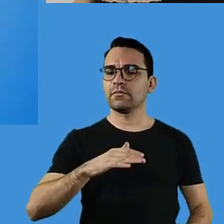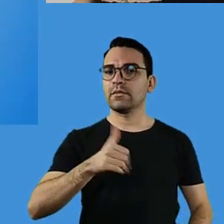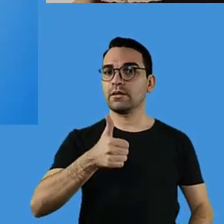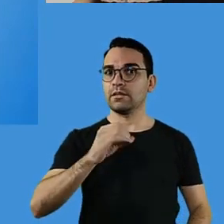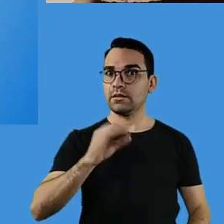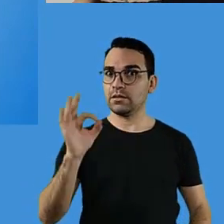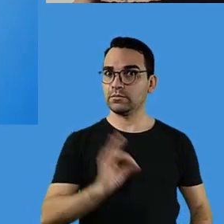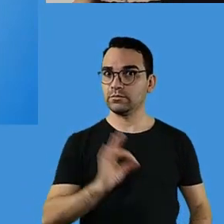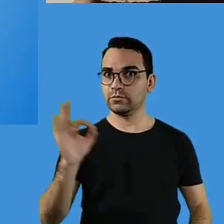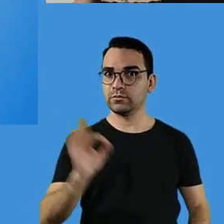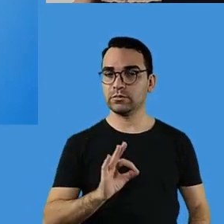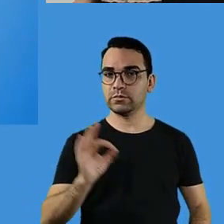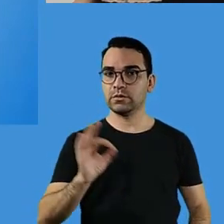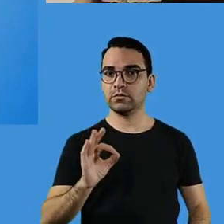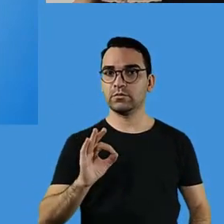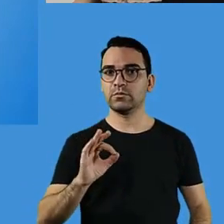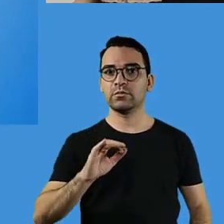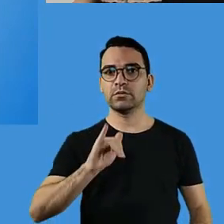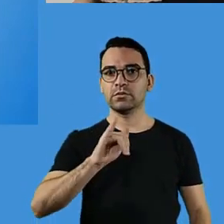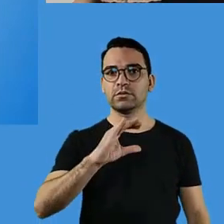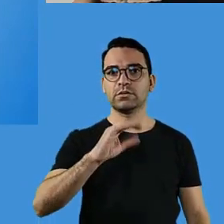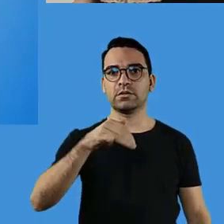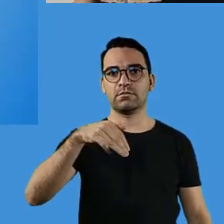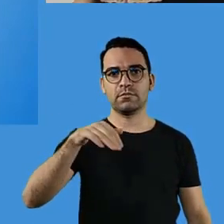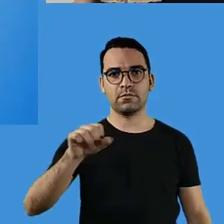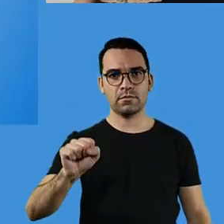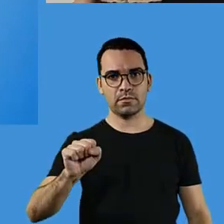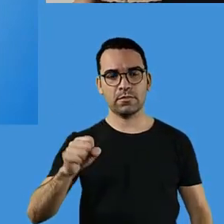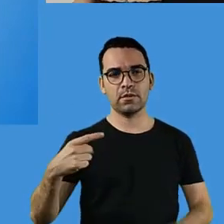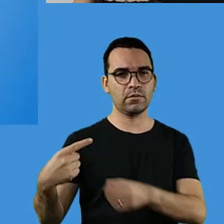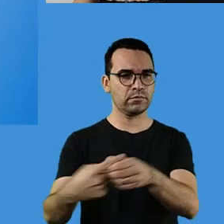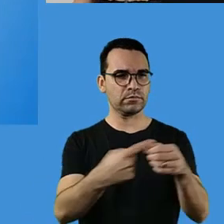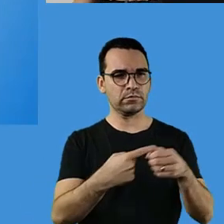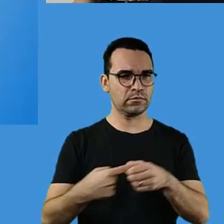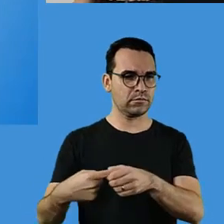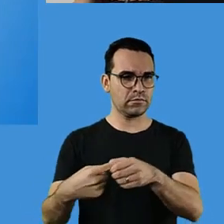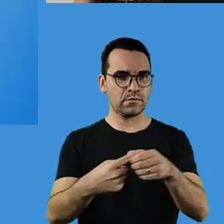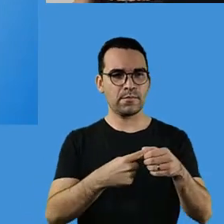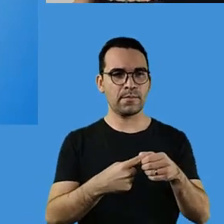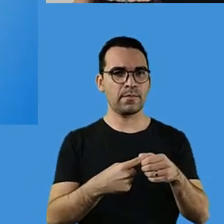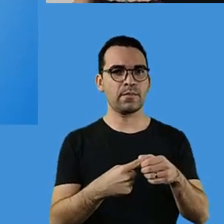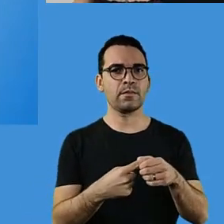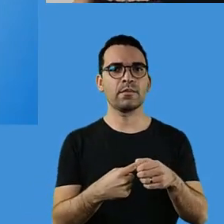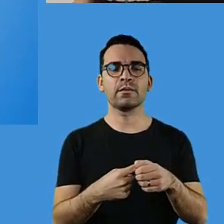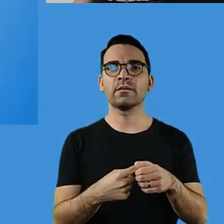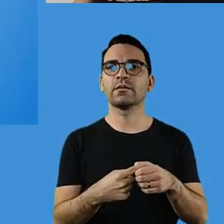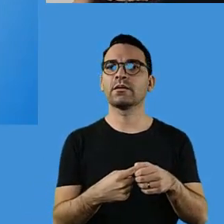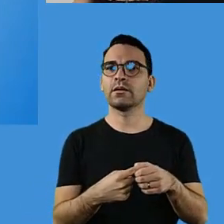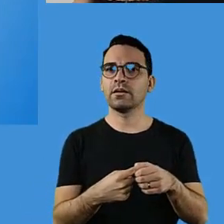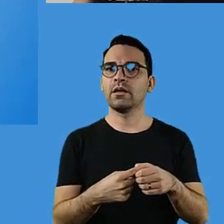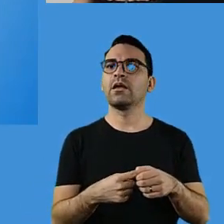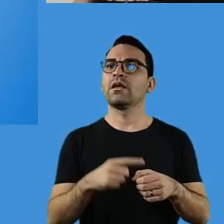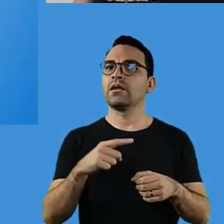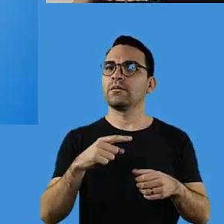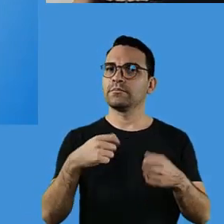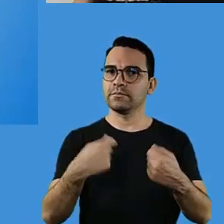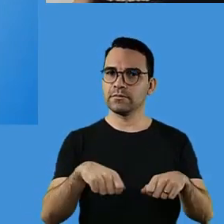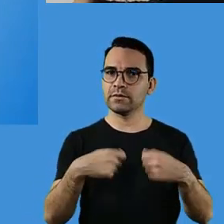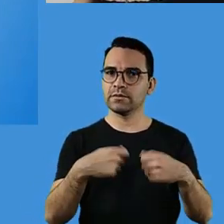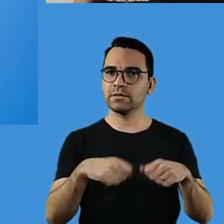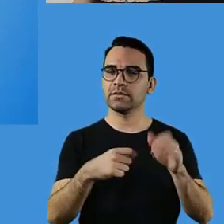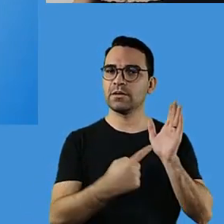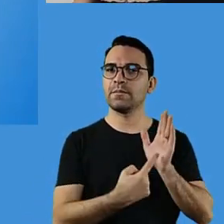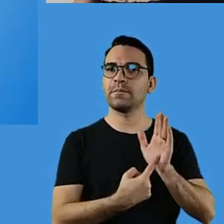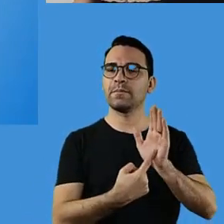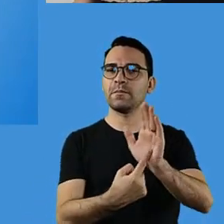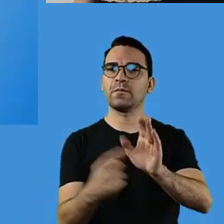do SMS entre os municípios, cogita-se que um dos critérios seja os resultados do